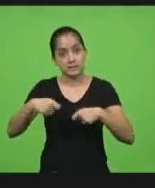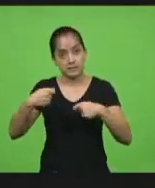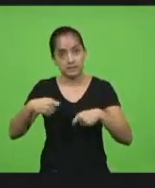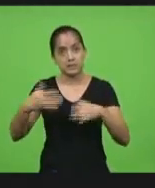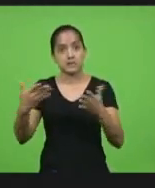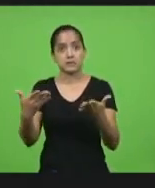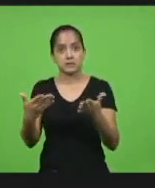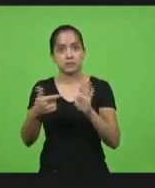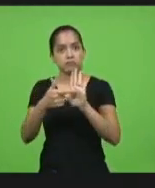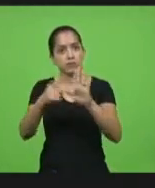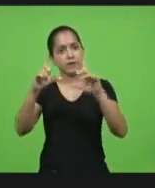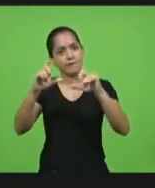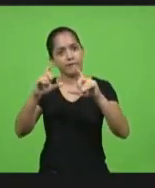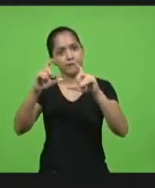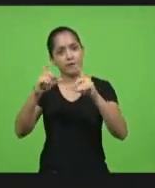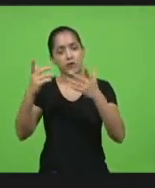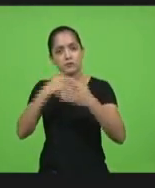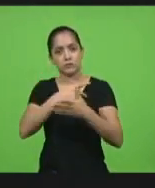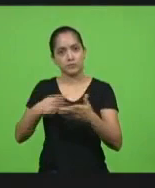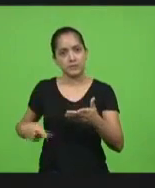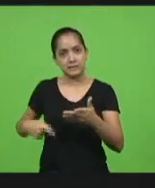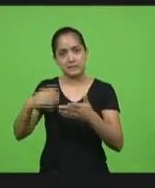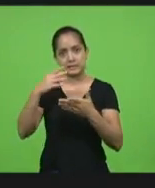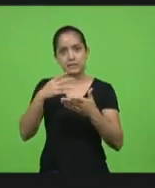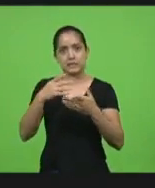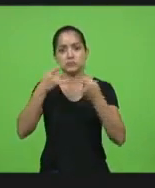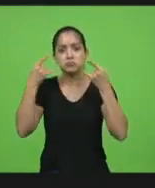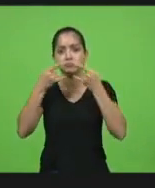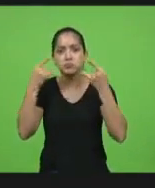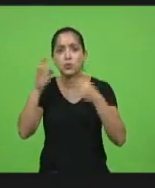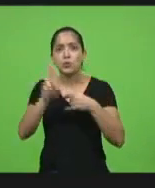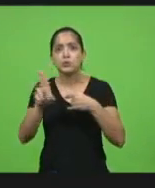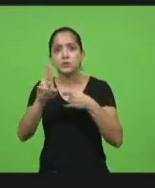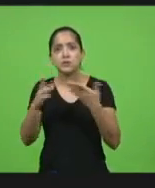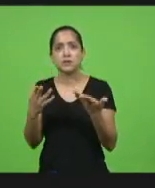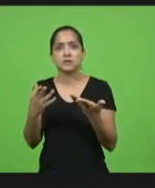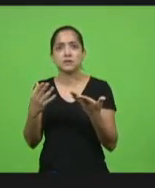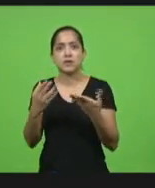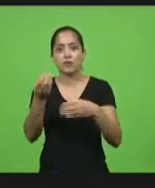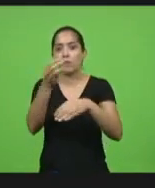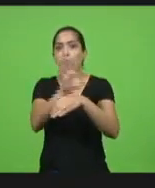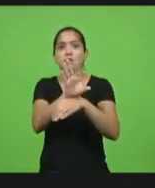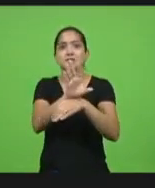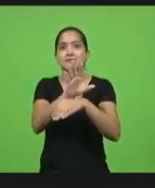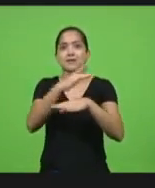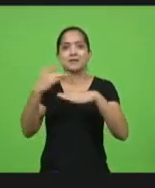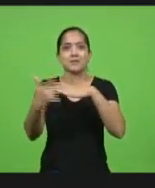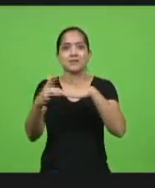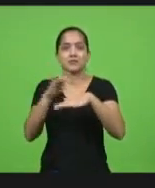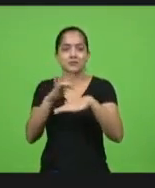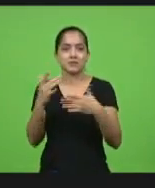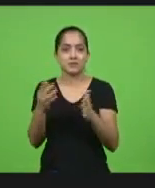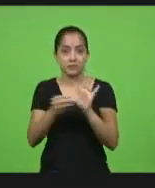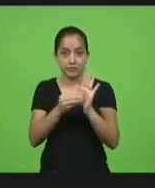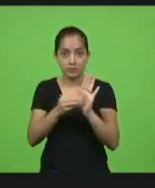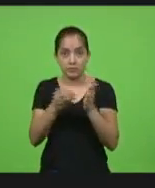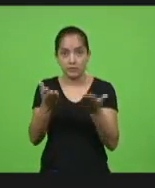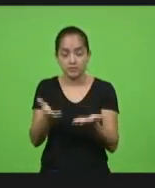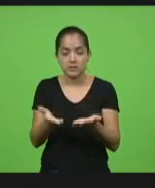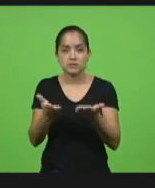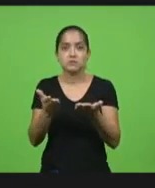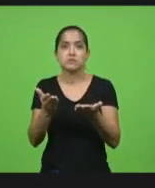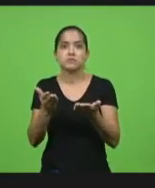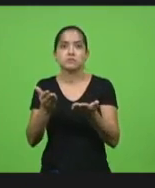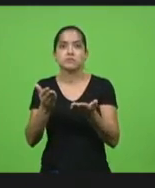uma foto do Bolsonaro usando uma máscara eu vou pegar uma foto dele e colocar na minha rede social já que é isso que tá faltando eu só vou